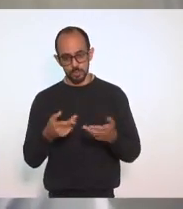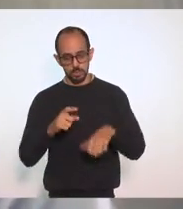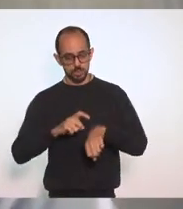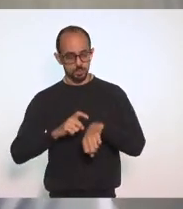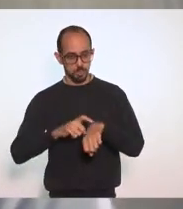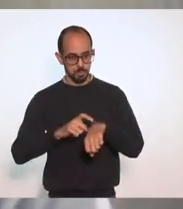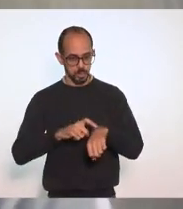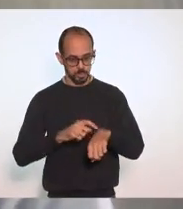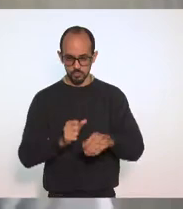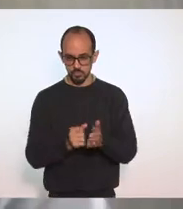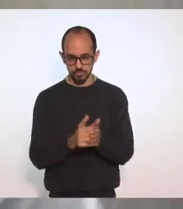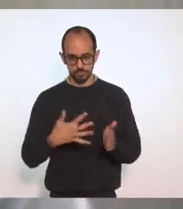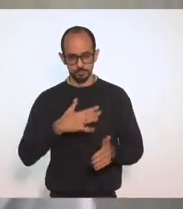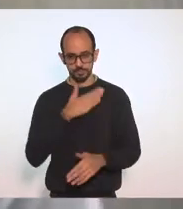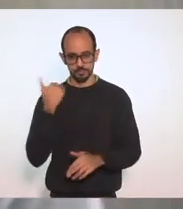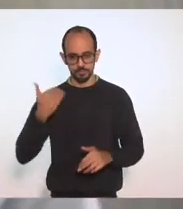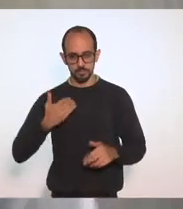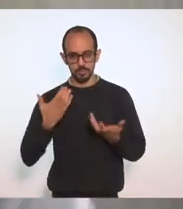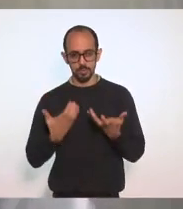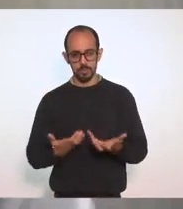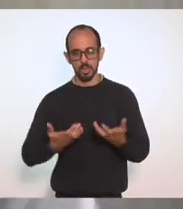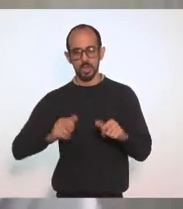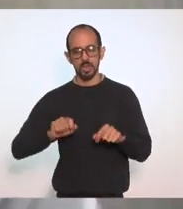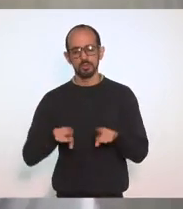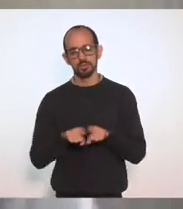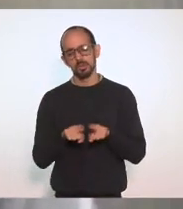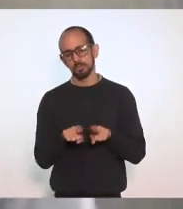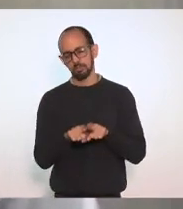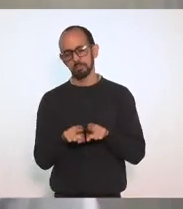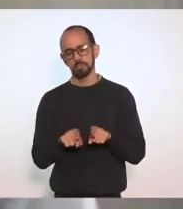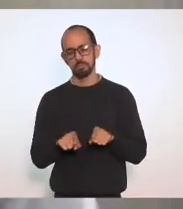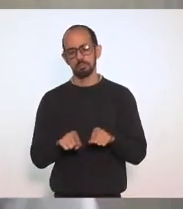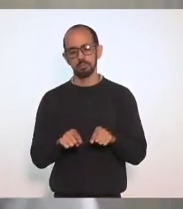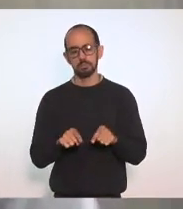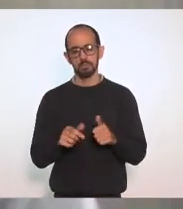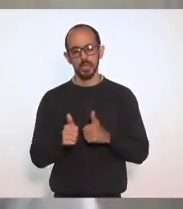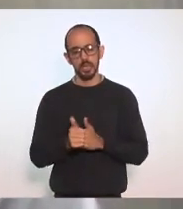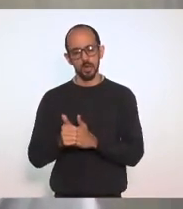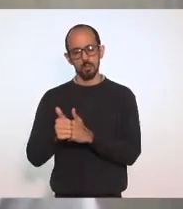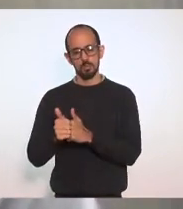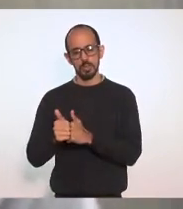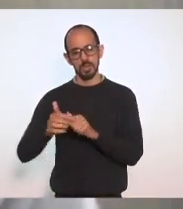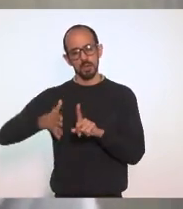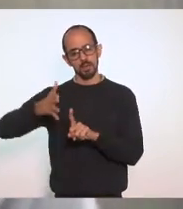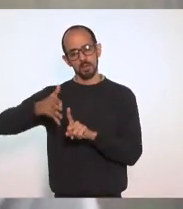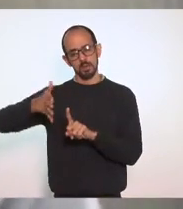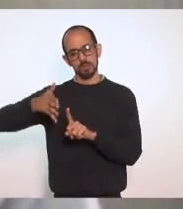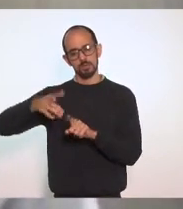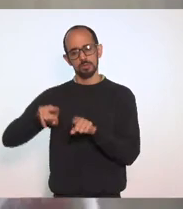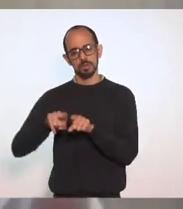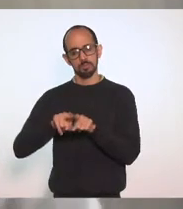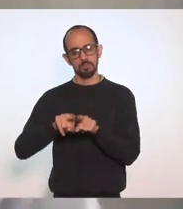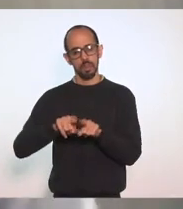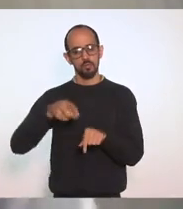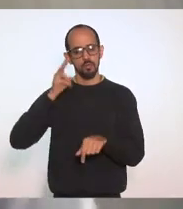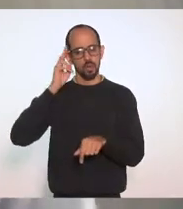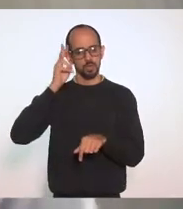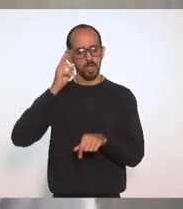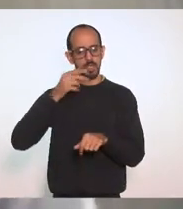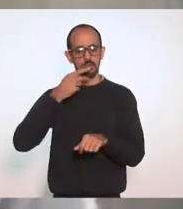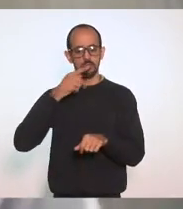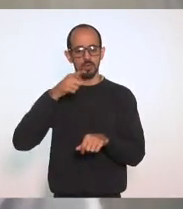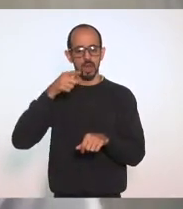tantas vidas ceifadas, quero me filiar às palavras de Vossa Excelência e também ao deputado Valdeck trazer aqui, comunicar o